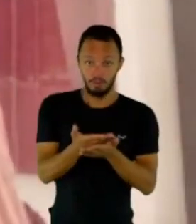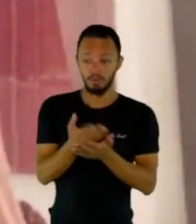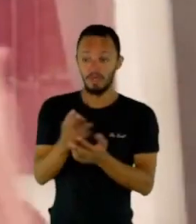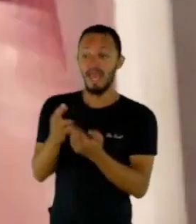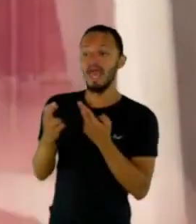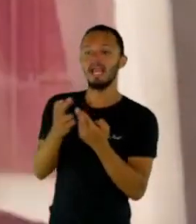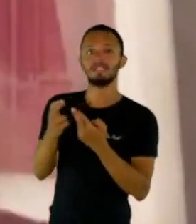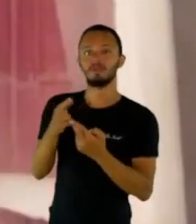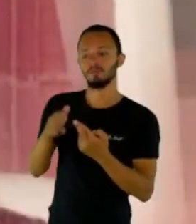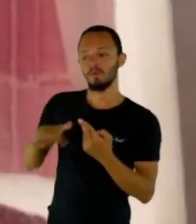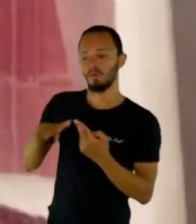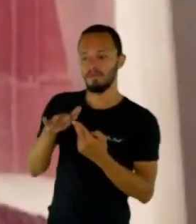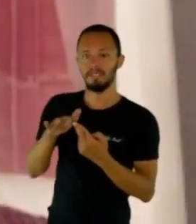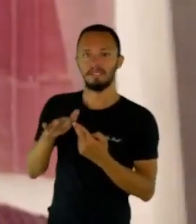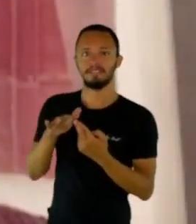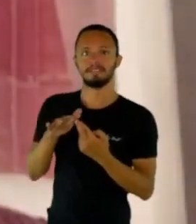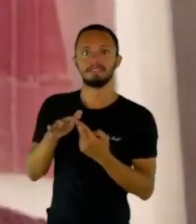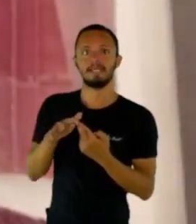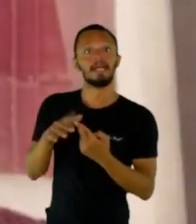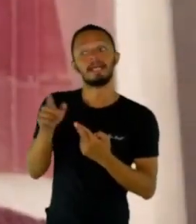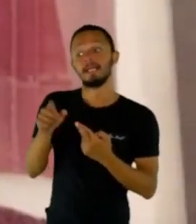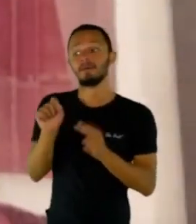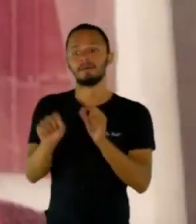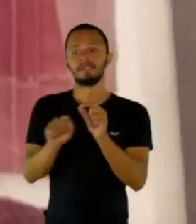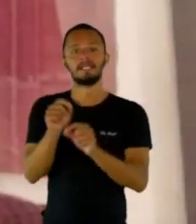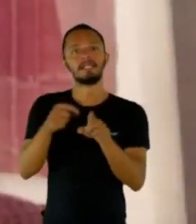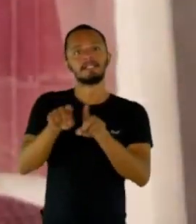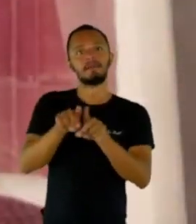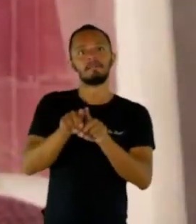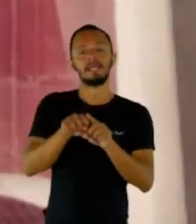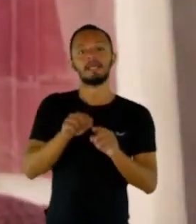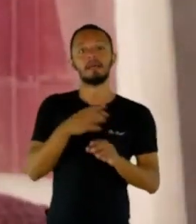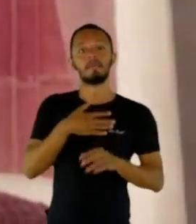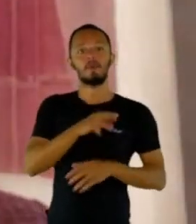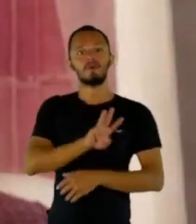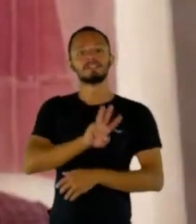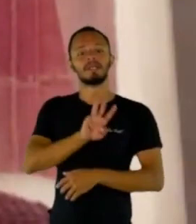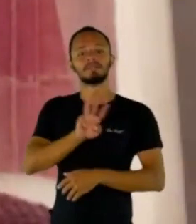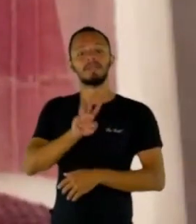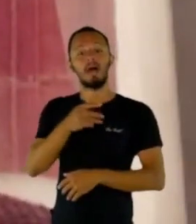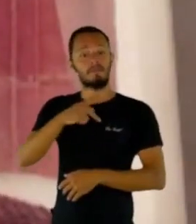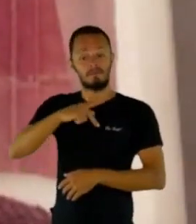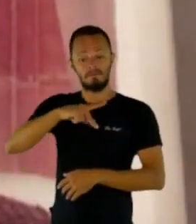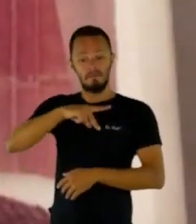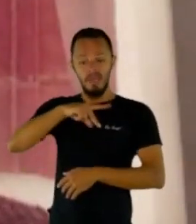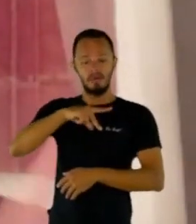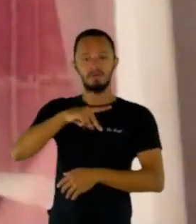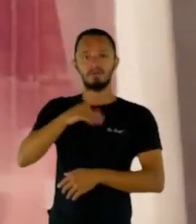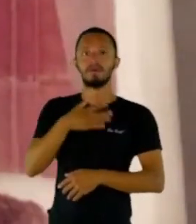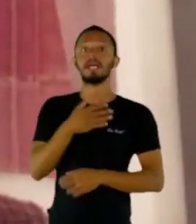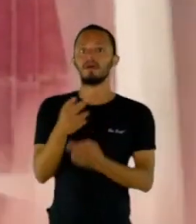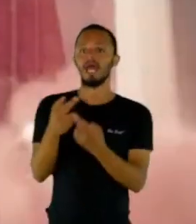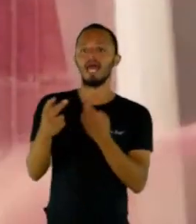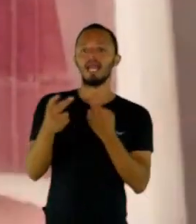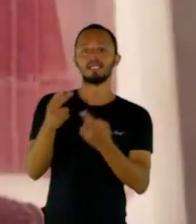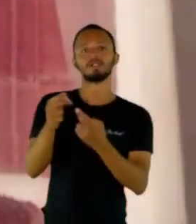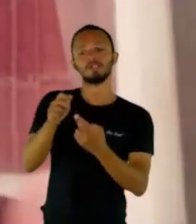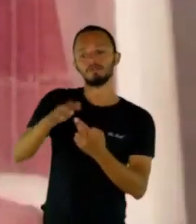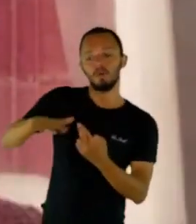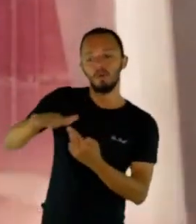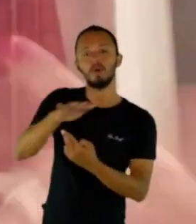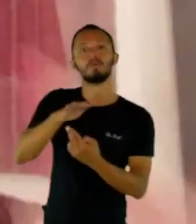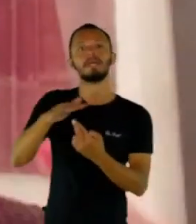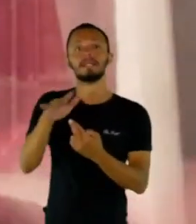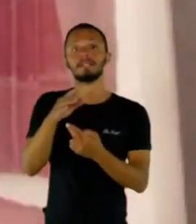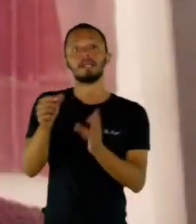blog com a parte de consultoria de imagem, né? Eu formei em relações públicas, me casei e fui para